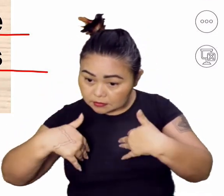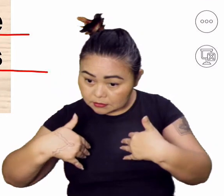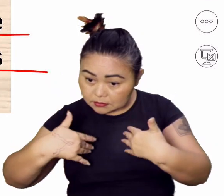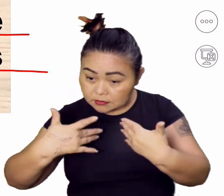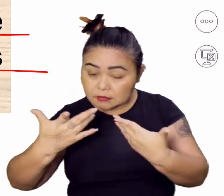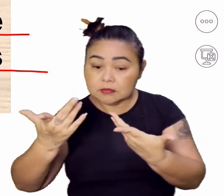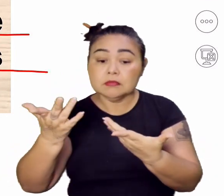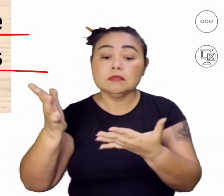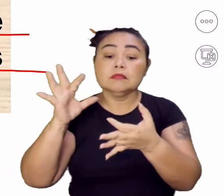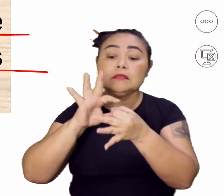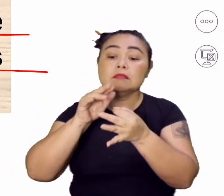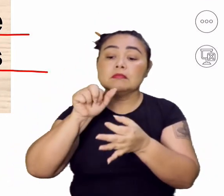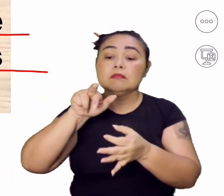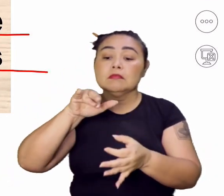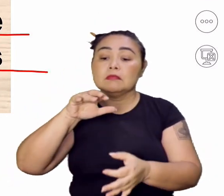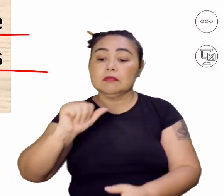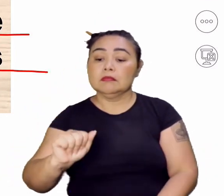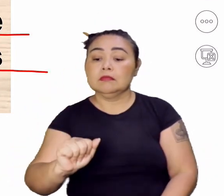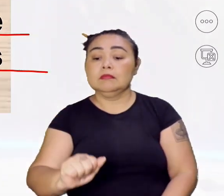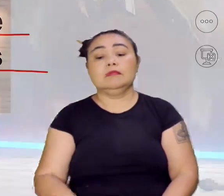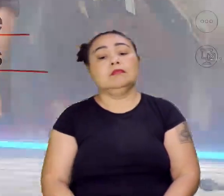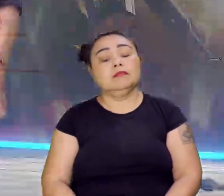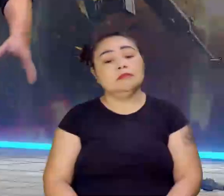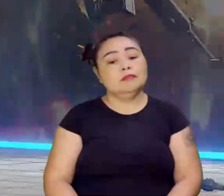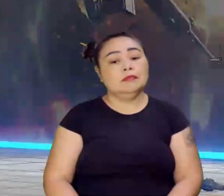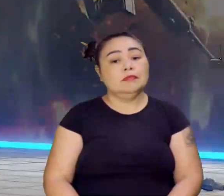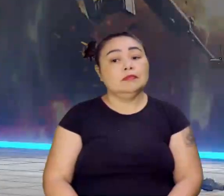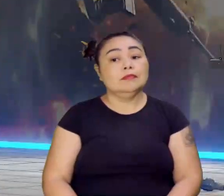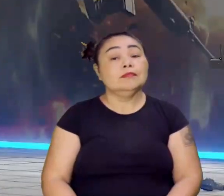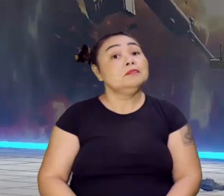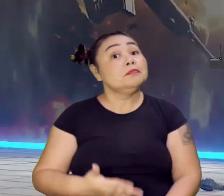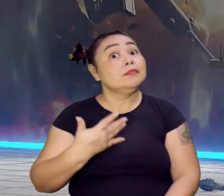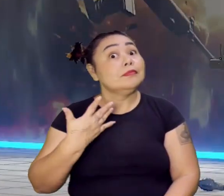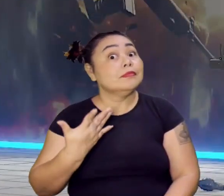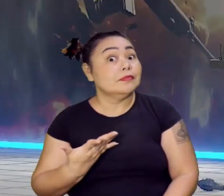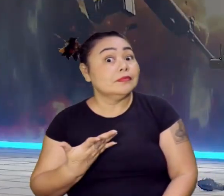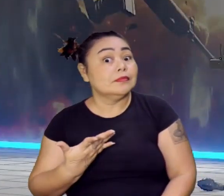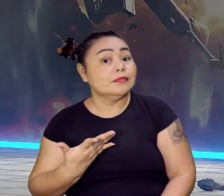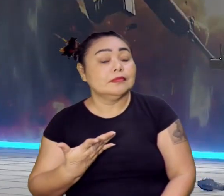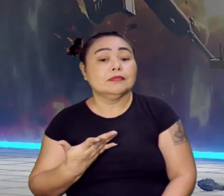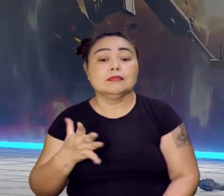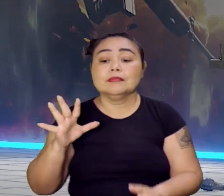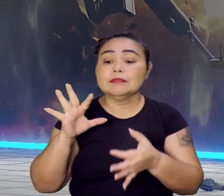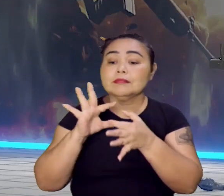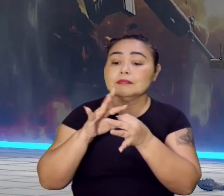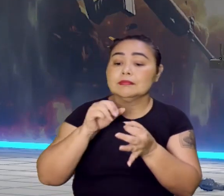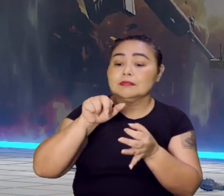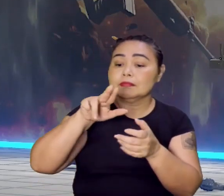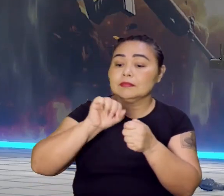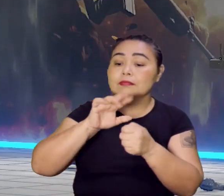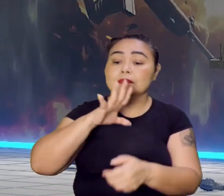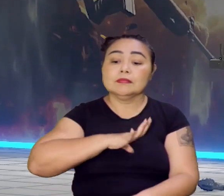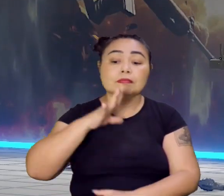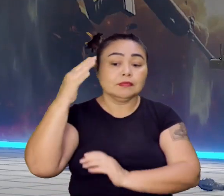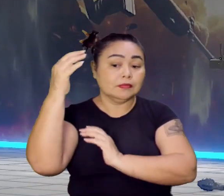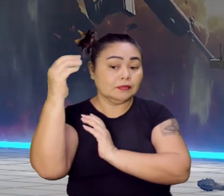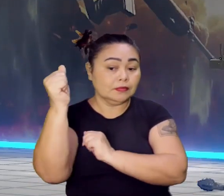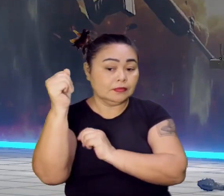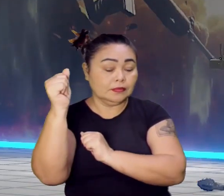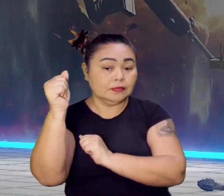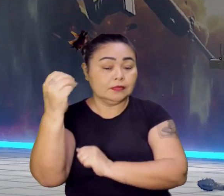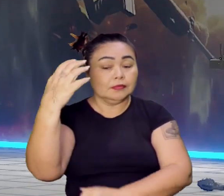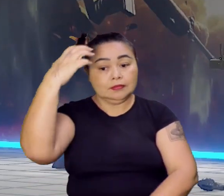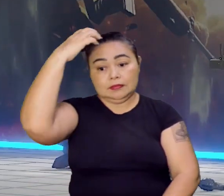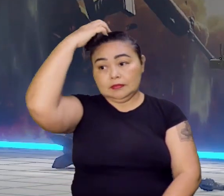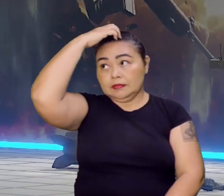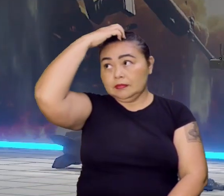após o fim da União Ibérica. Meus queridos, a União Ibérica, Portugal e Espanha se tornaram reinos